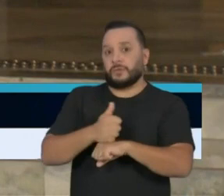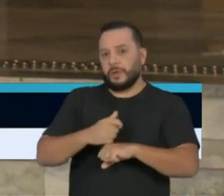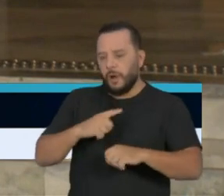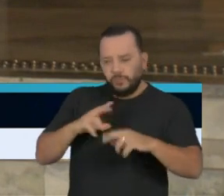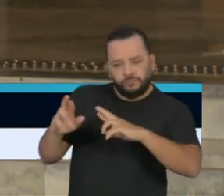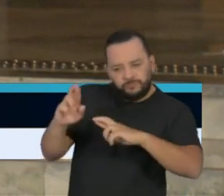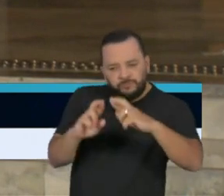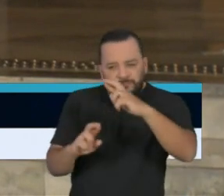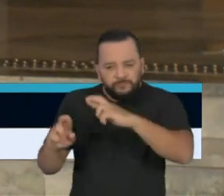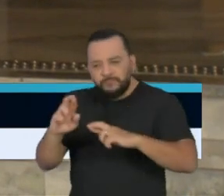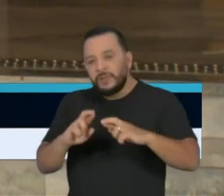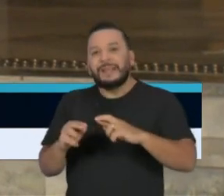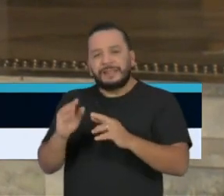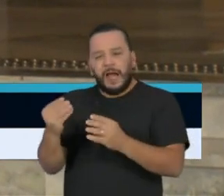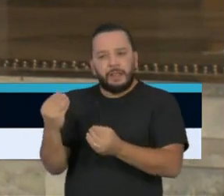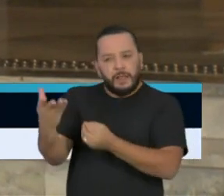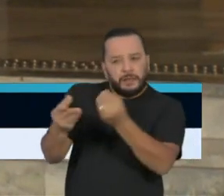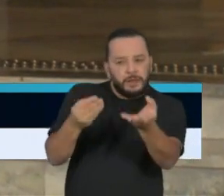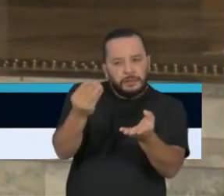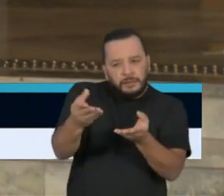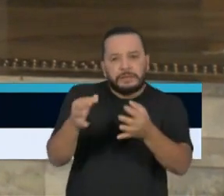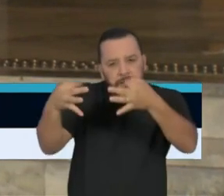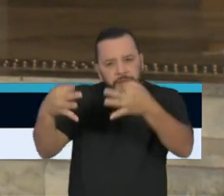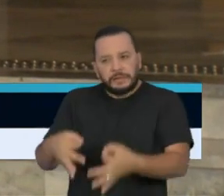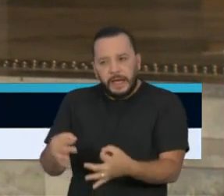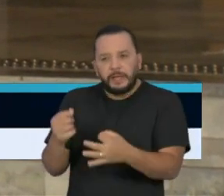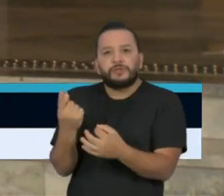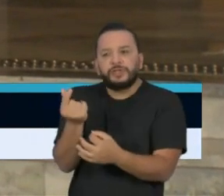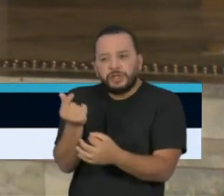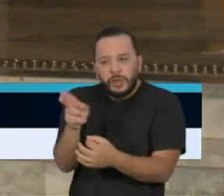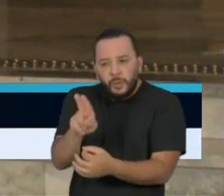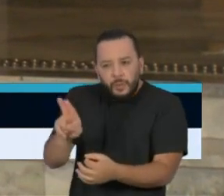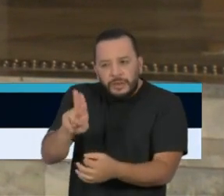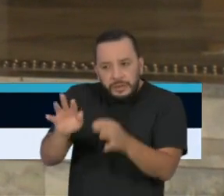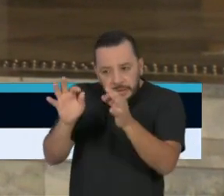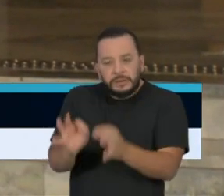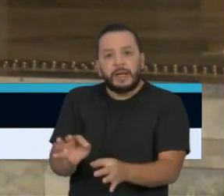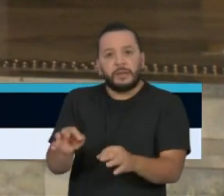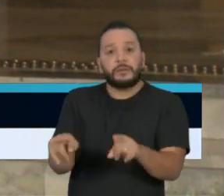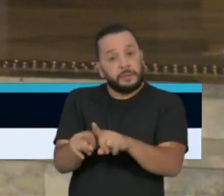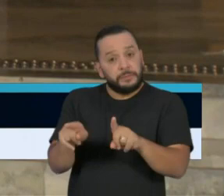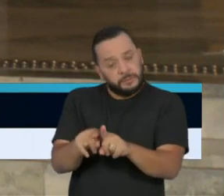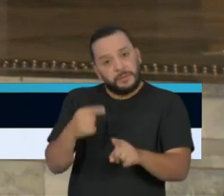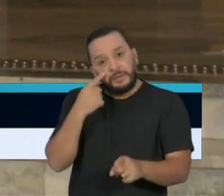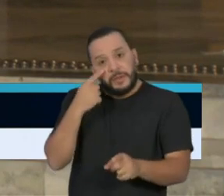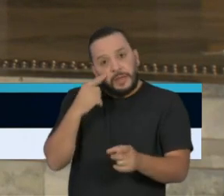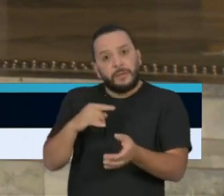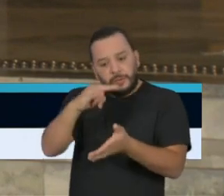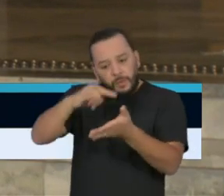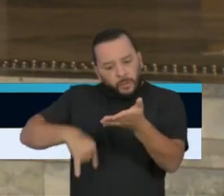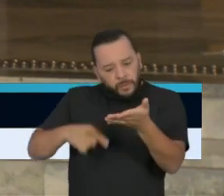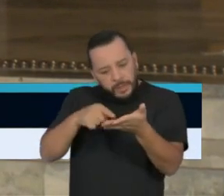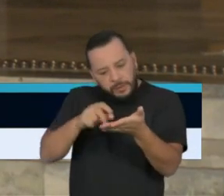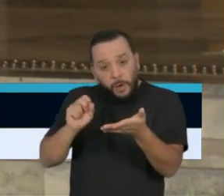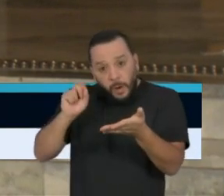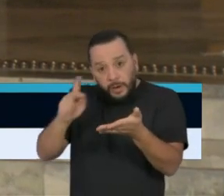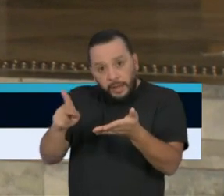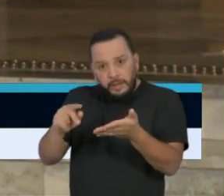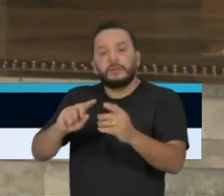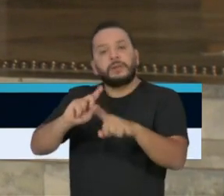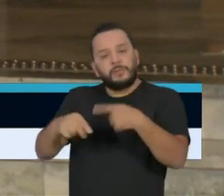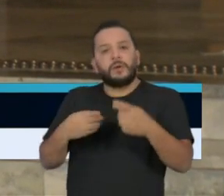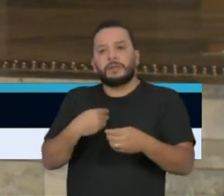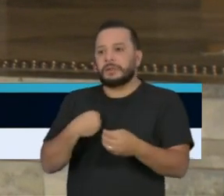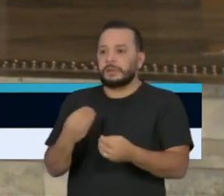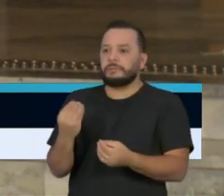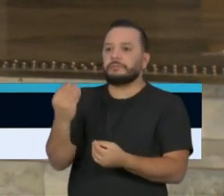Uma vez que a gente verifica que a documentação está correta, essa doação é encaminhada, e a distribuição